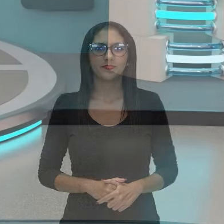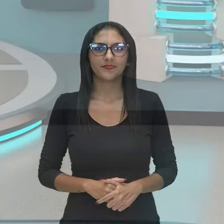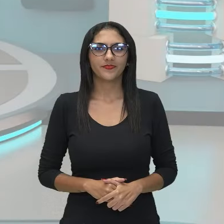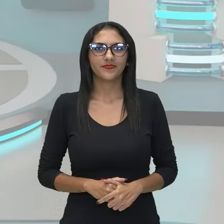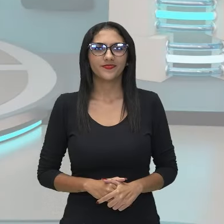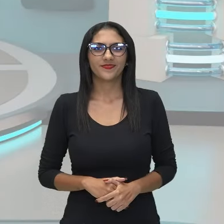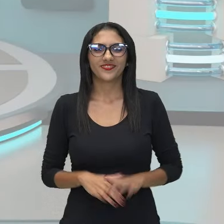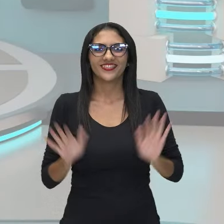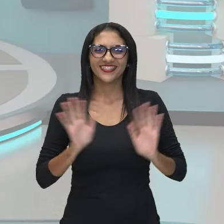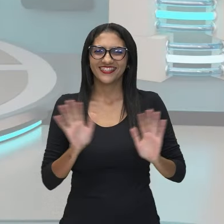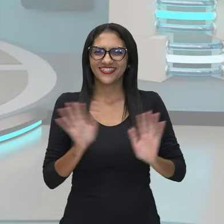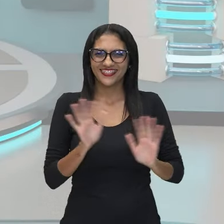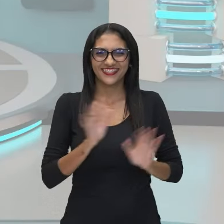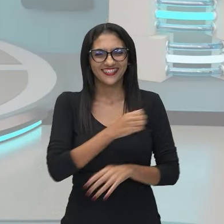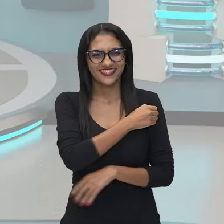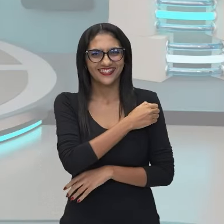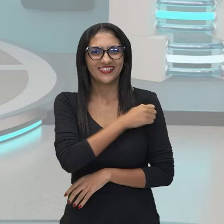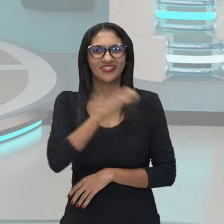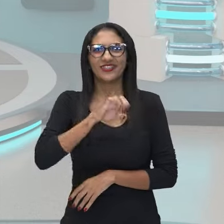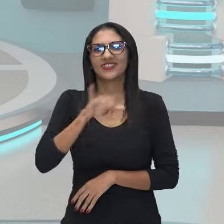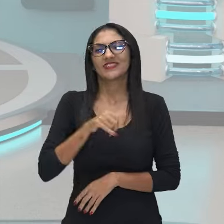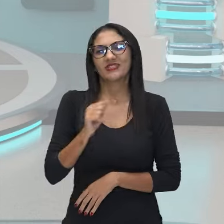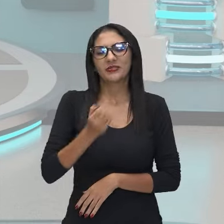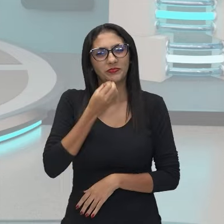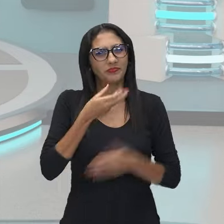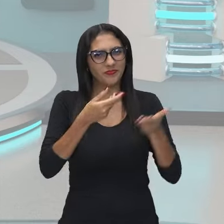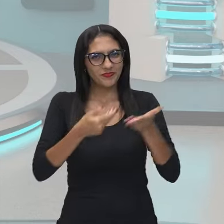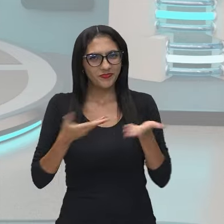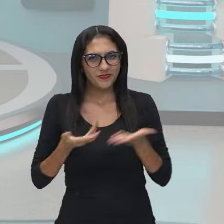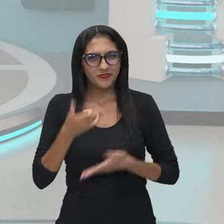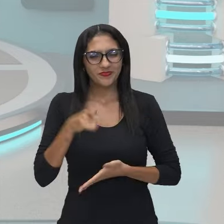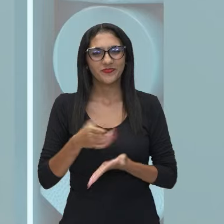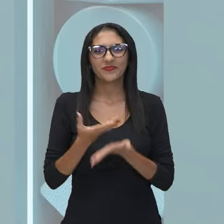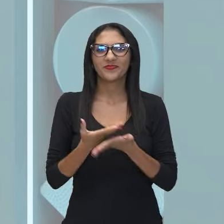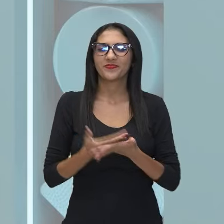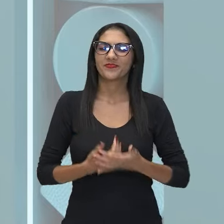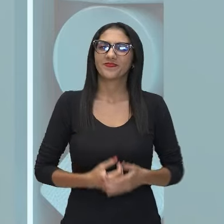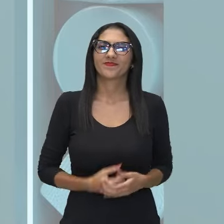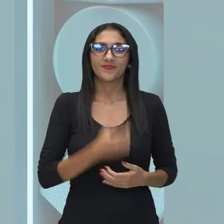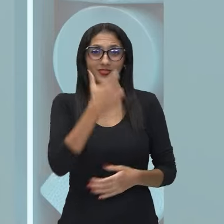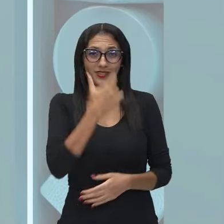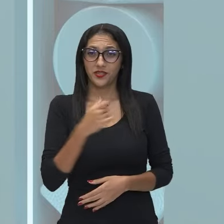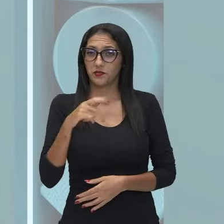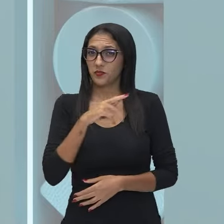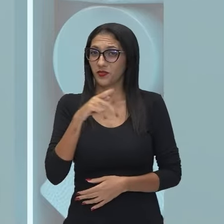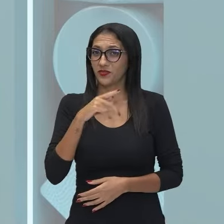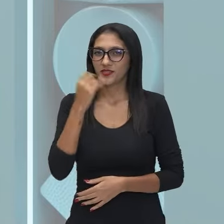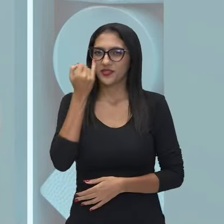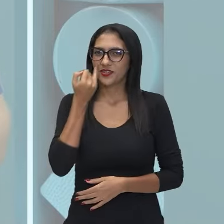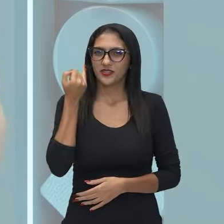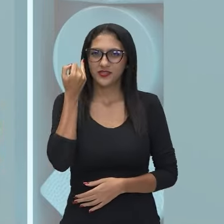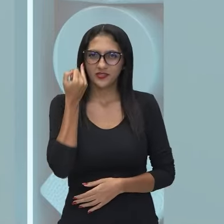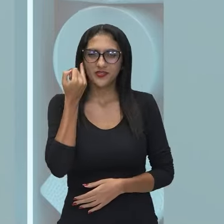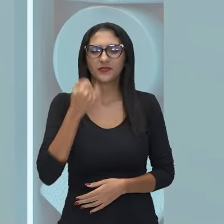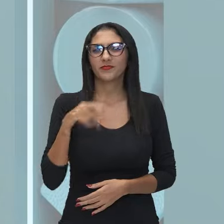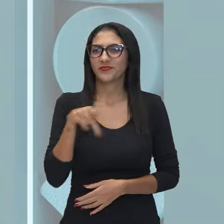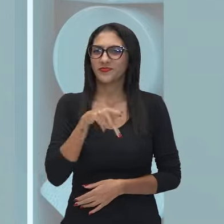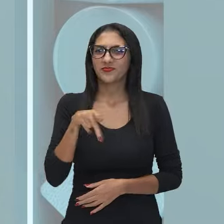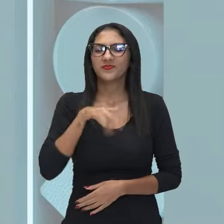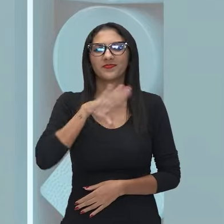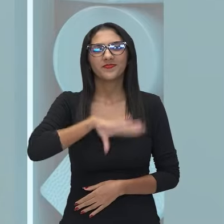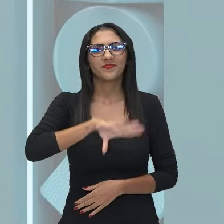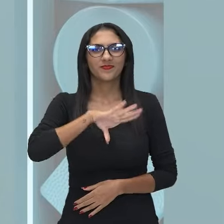Olá, turmas da EJA, bem-vindos a esta aula. Eu sou a professora Joyce Martins, do Componente de Língua